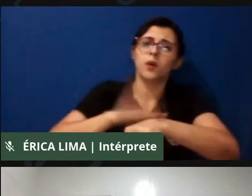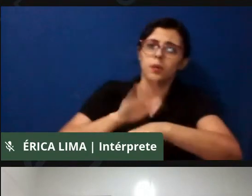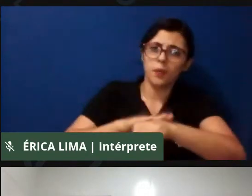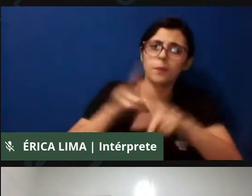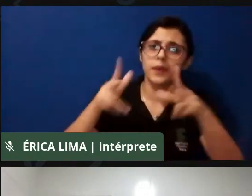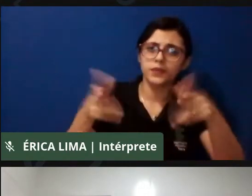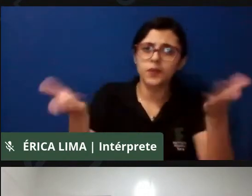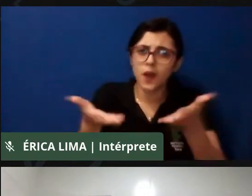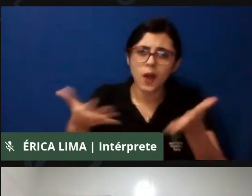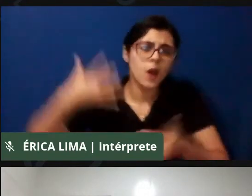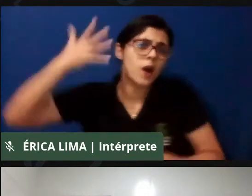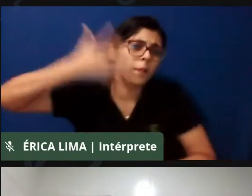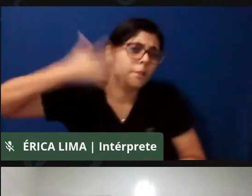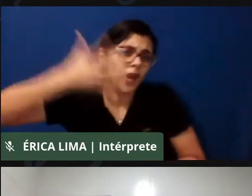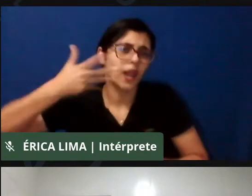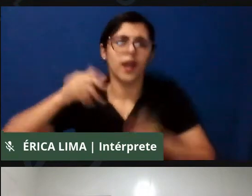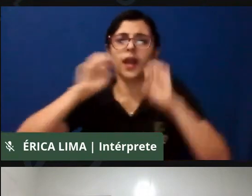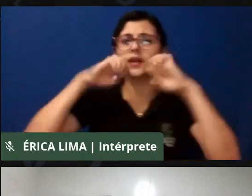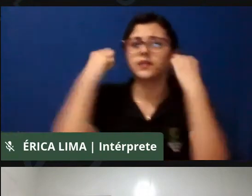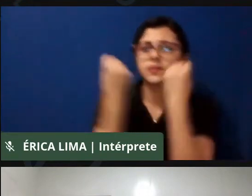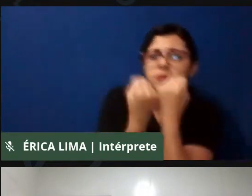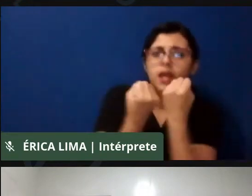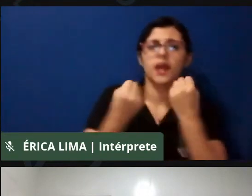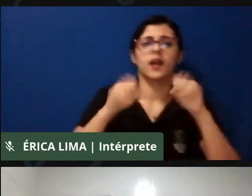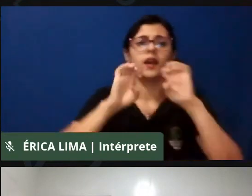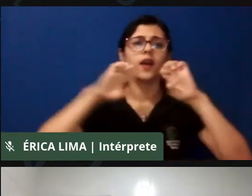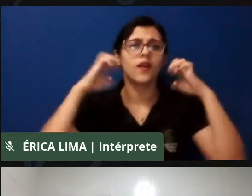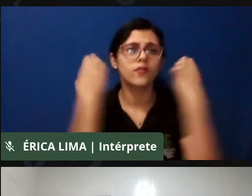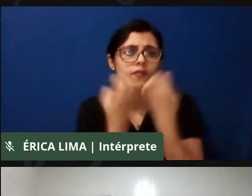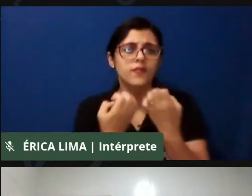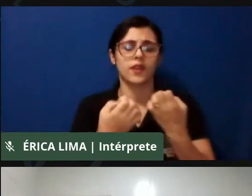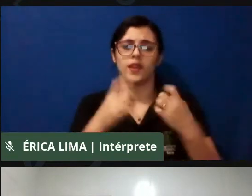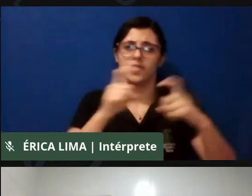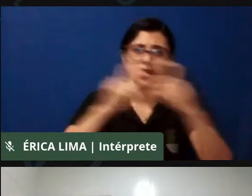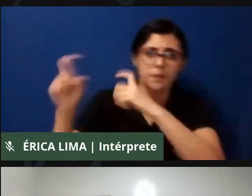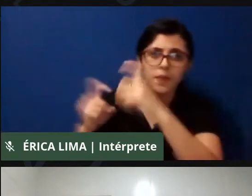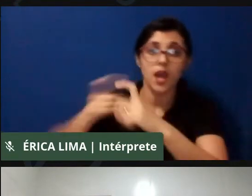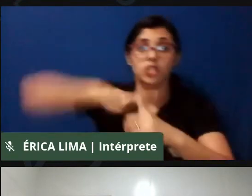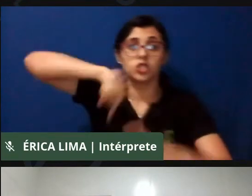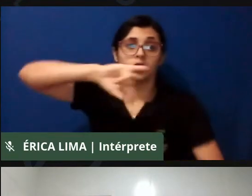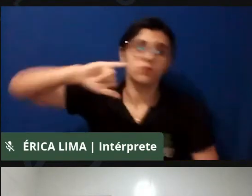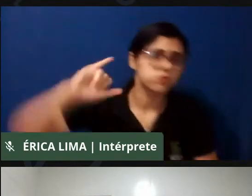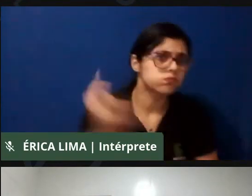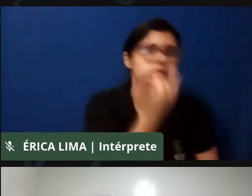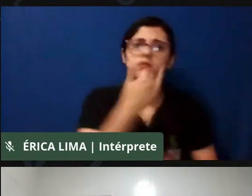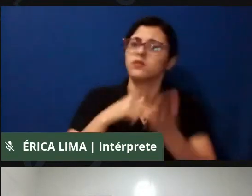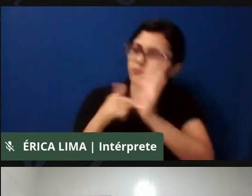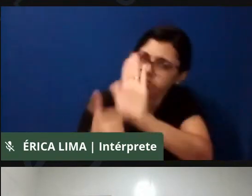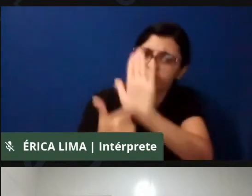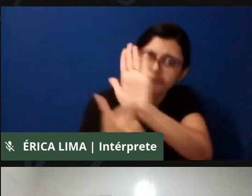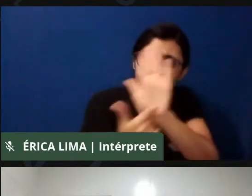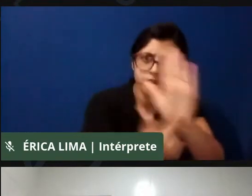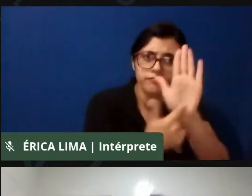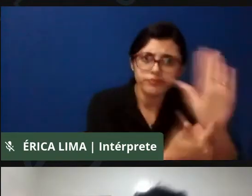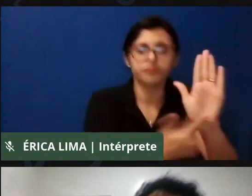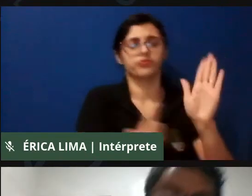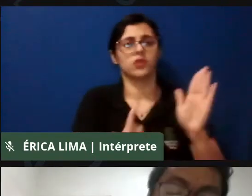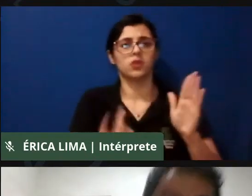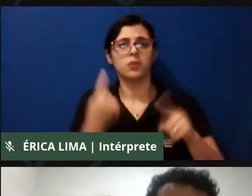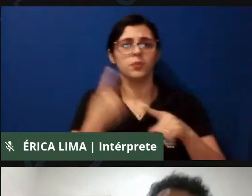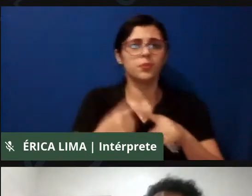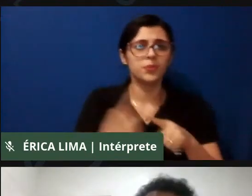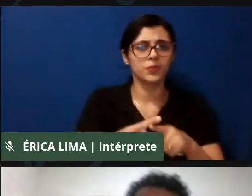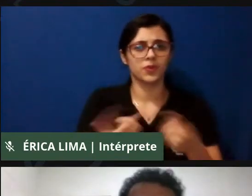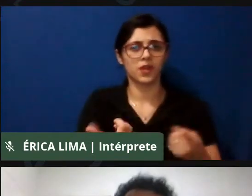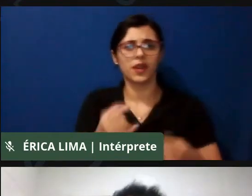palestras, né, para fazer a denúncia de que tem várias comunidades, né, que tem um sistema da adutora da algodão,